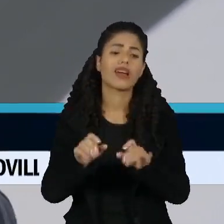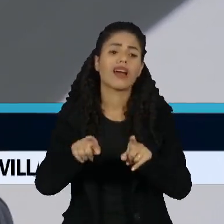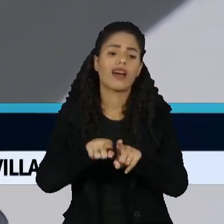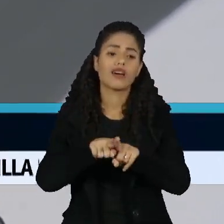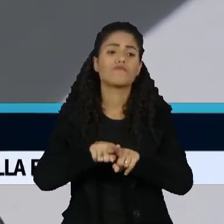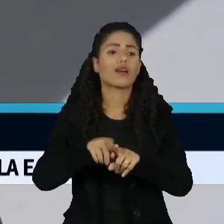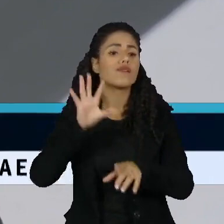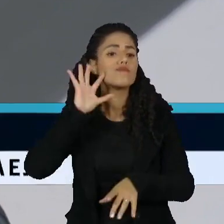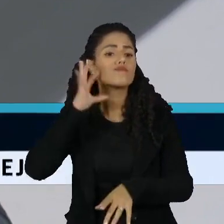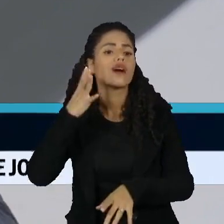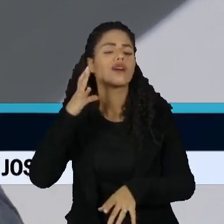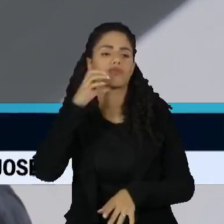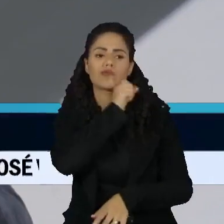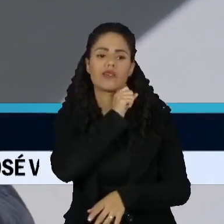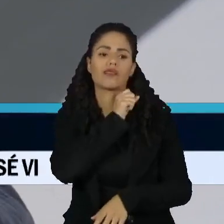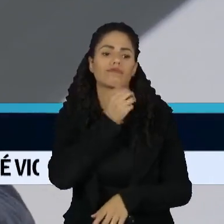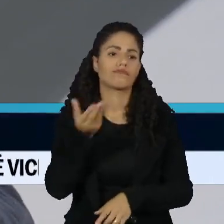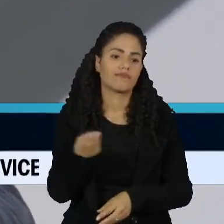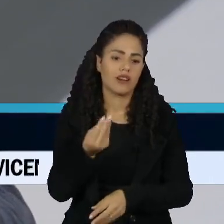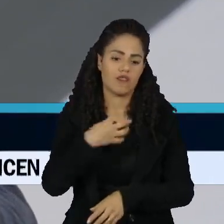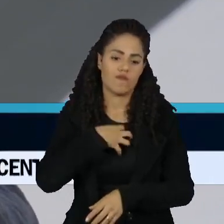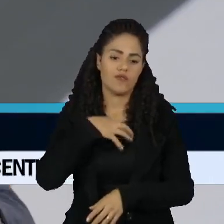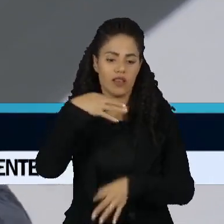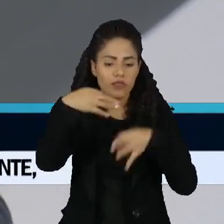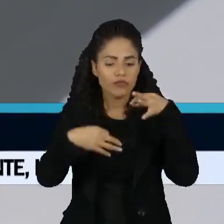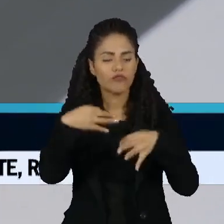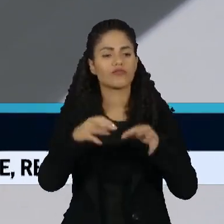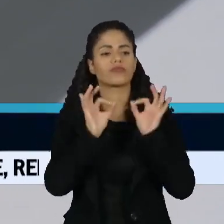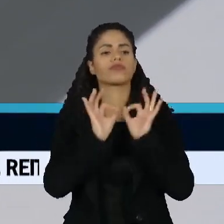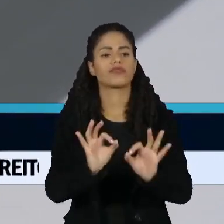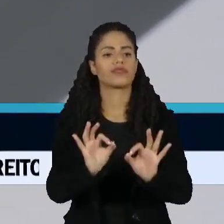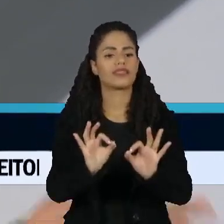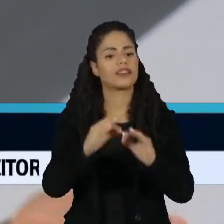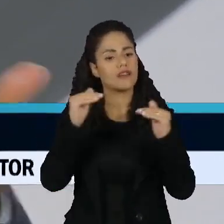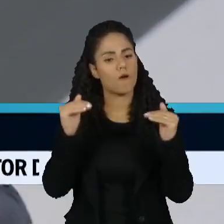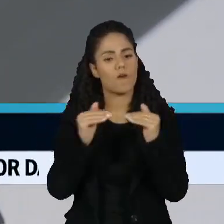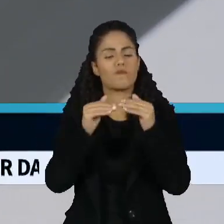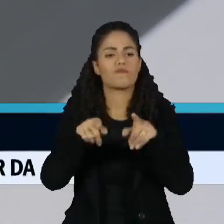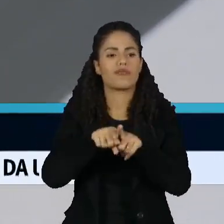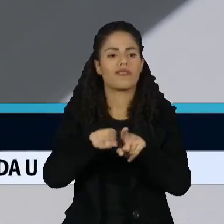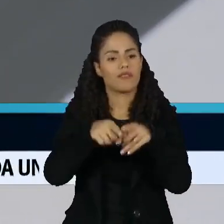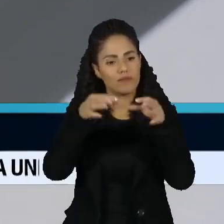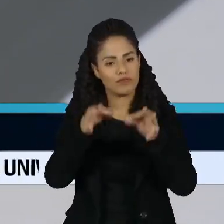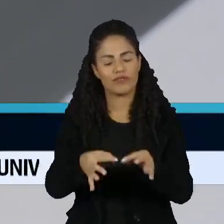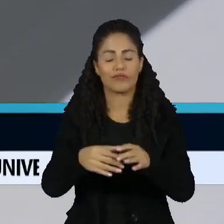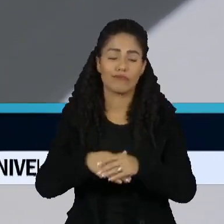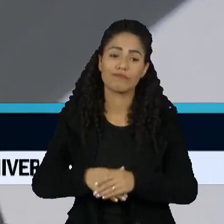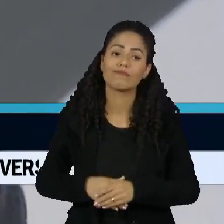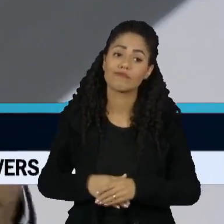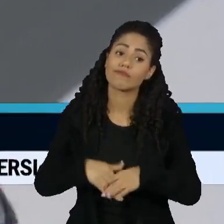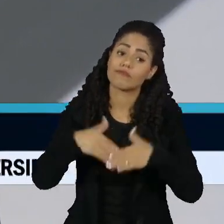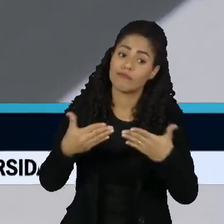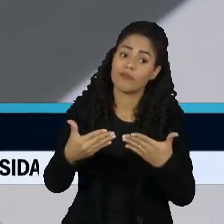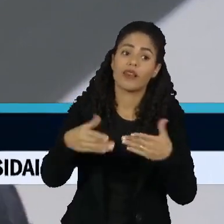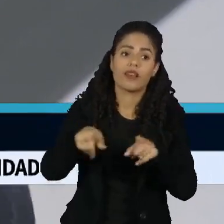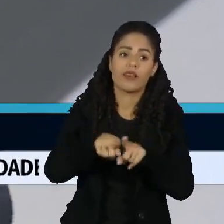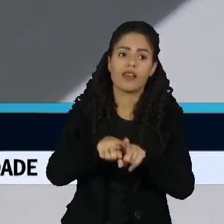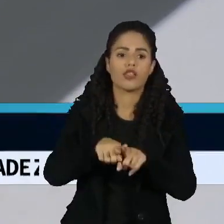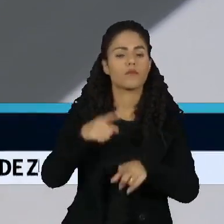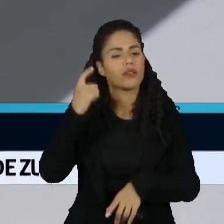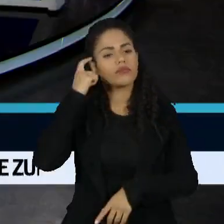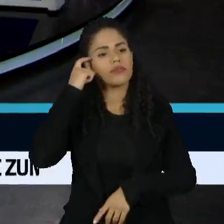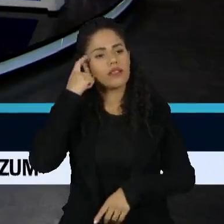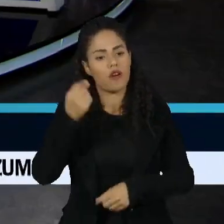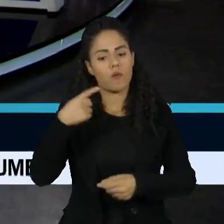se promover esse sentido de uma justiça plena e uma justiça justa, diríamos assim, de modo que eu acho que os embates,